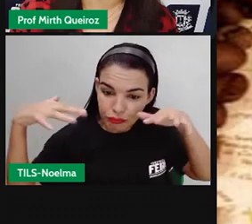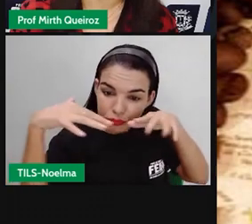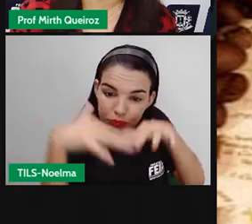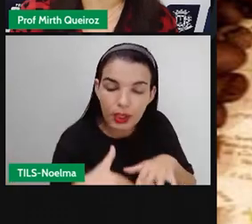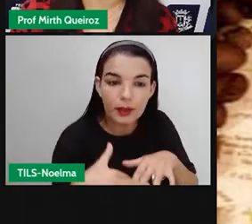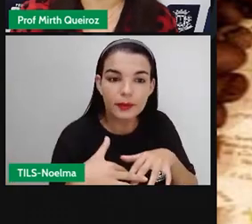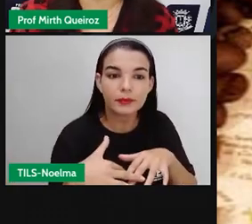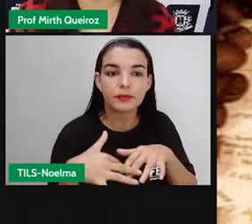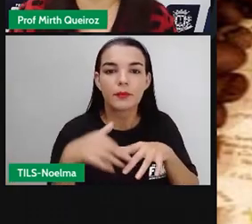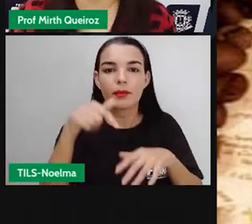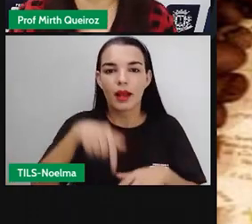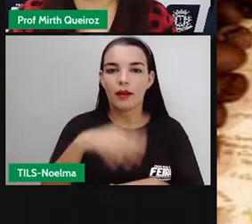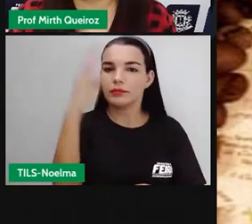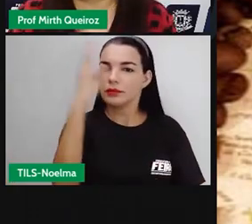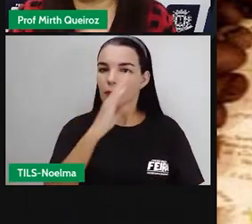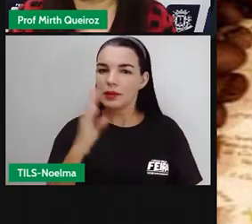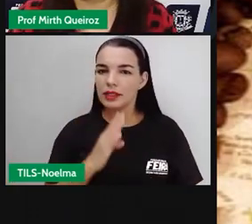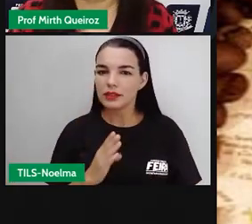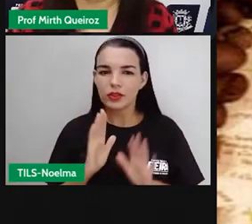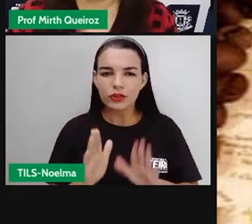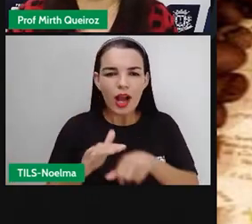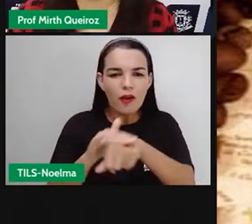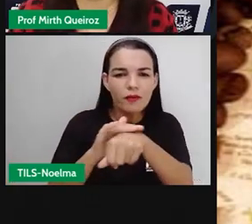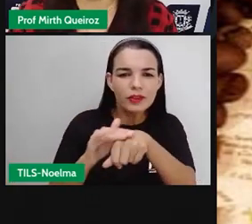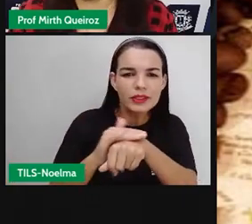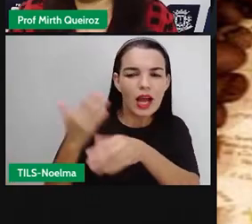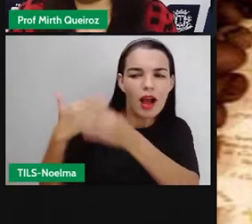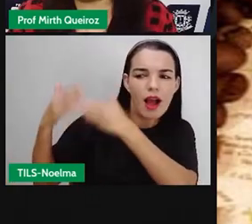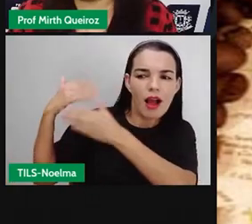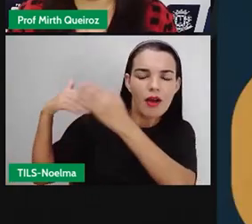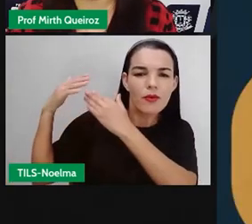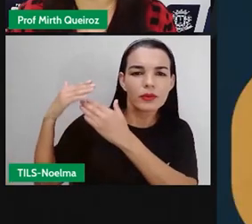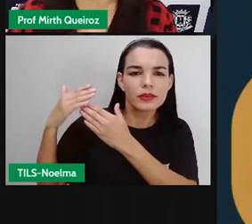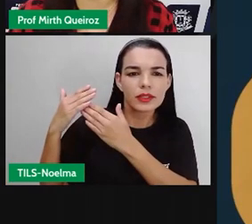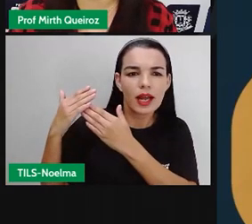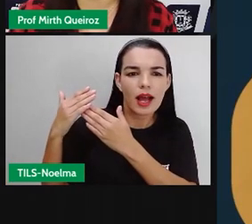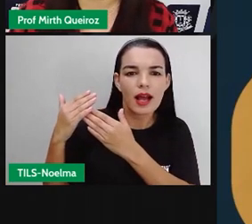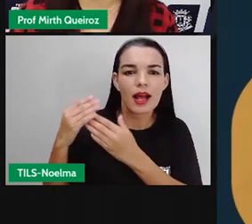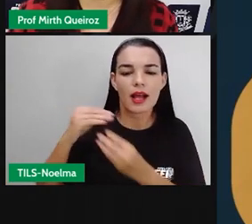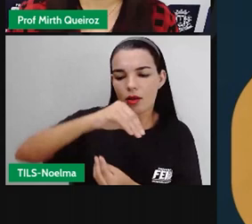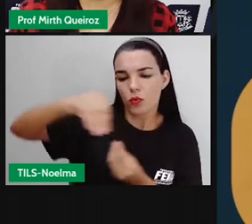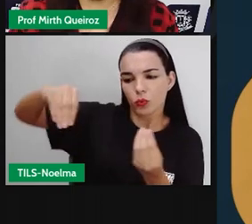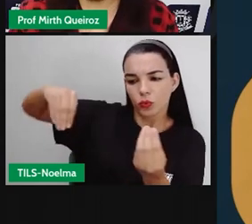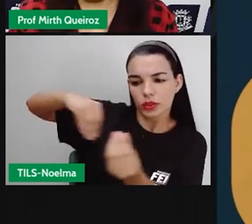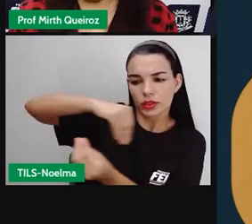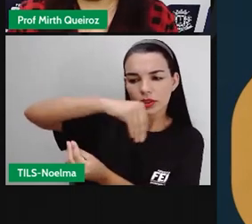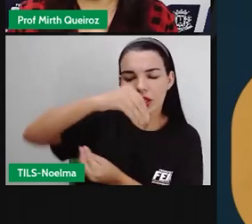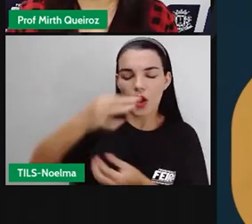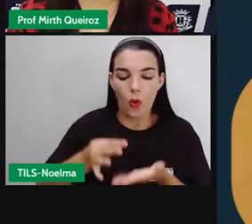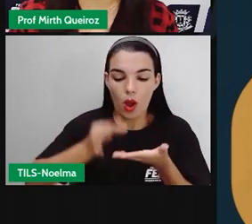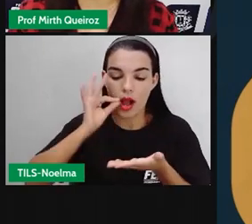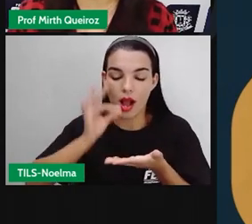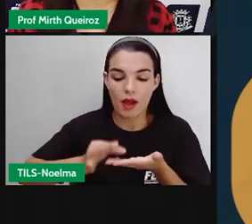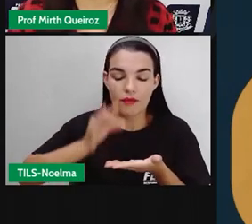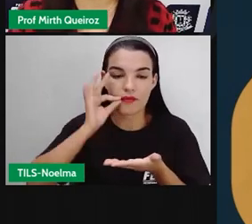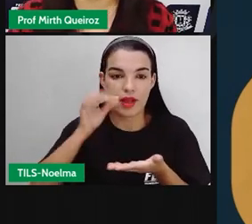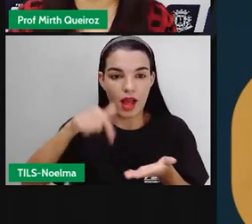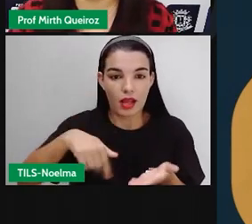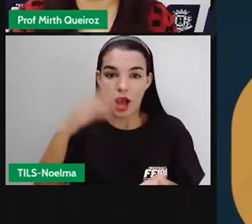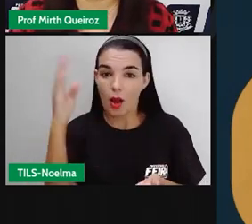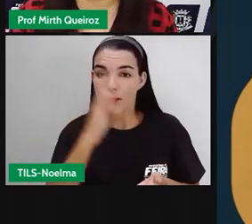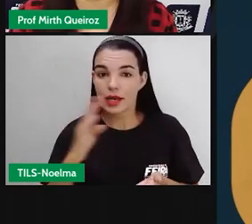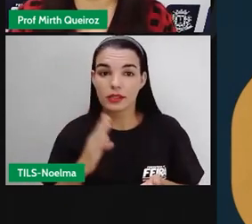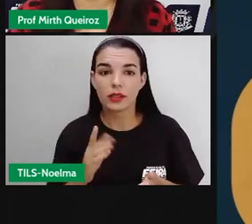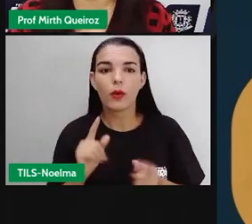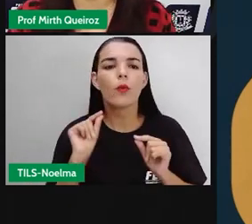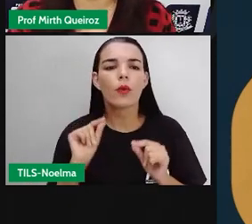já conversando sobre eles nas outras aulas e o ciclo do café no Brasil. Os ciclos econômicos do Brasil, então, foram